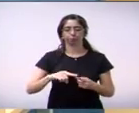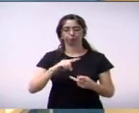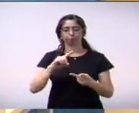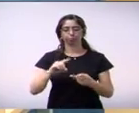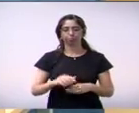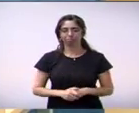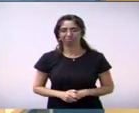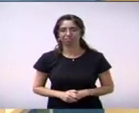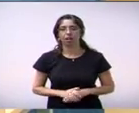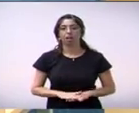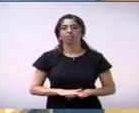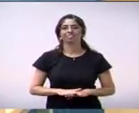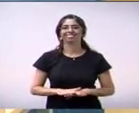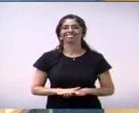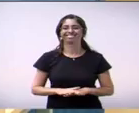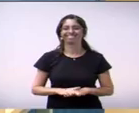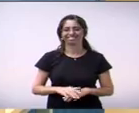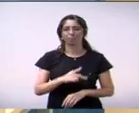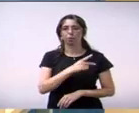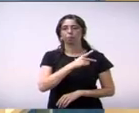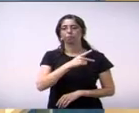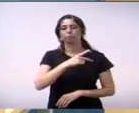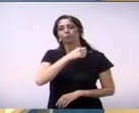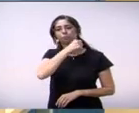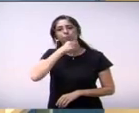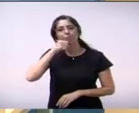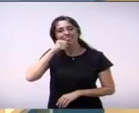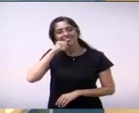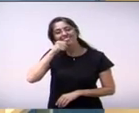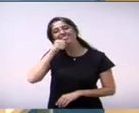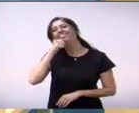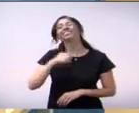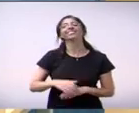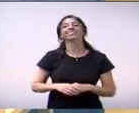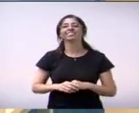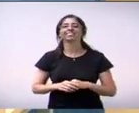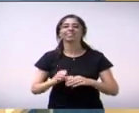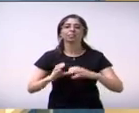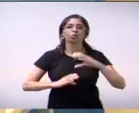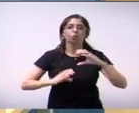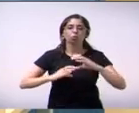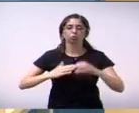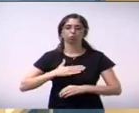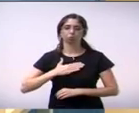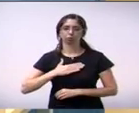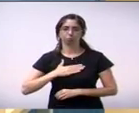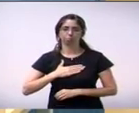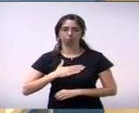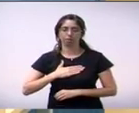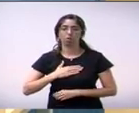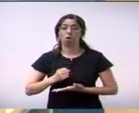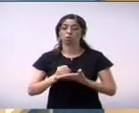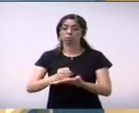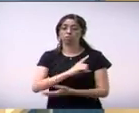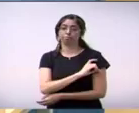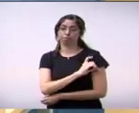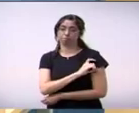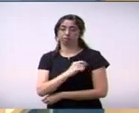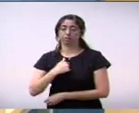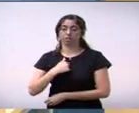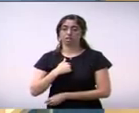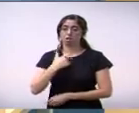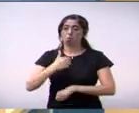Presidente, eu sou técnica de enfermagem, concursada como auxiliar de enfermagem, mas, dentre os pacientes,